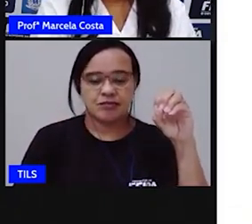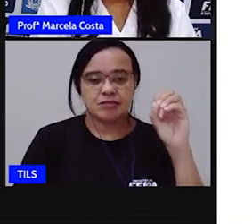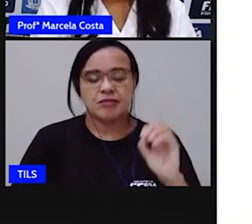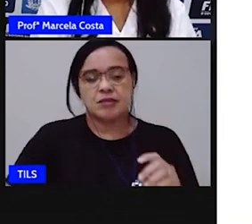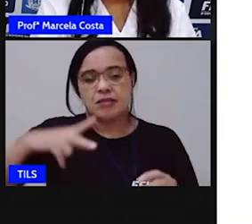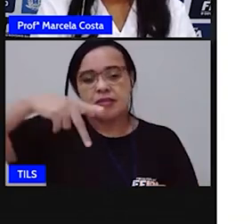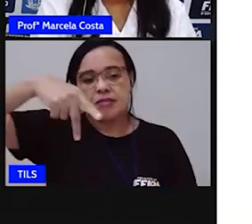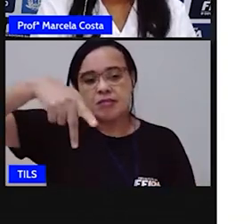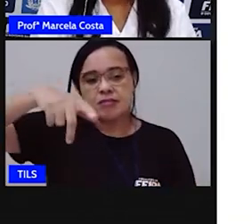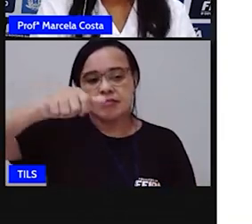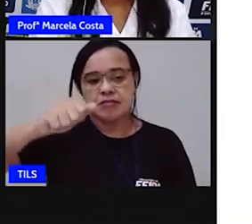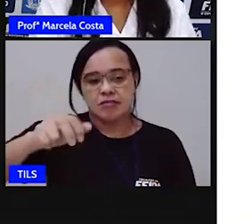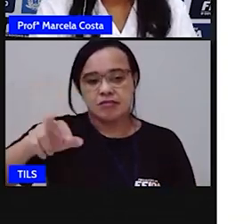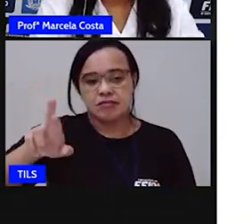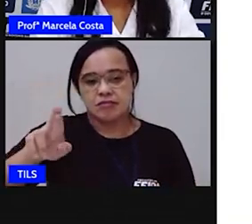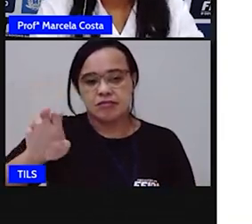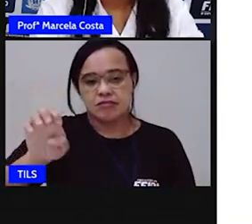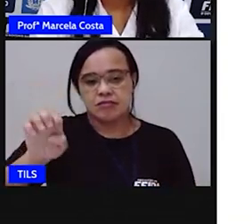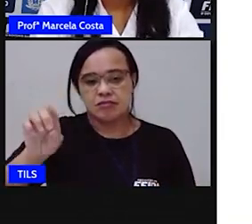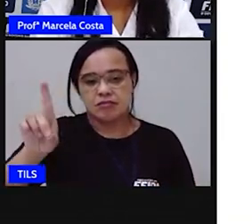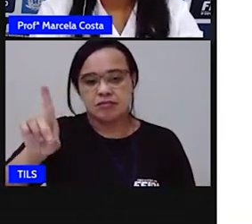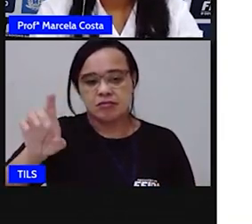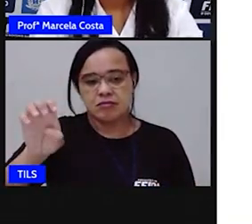Agora a palavra parede.